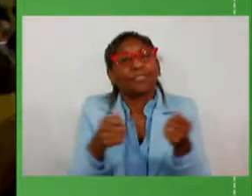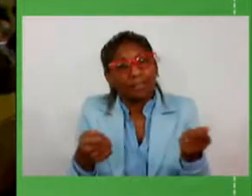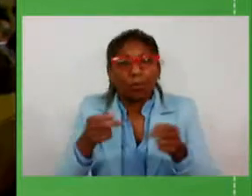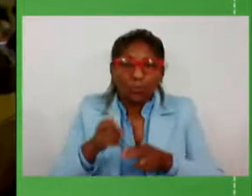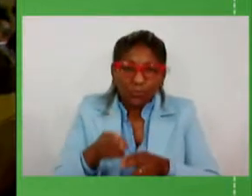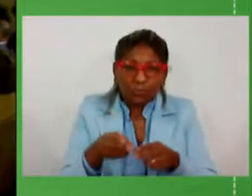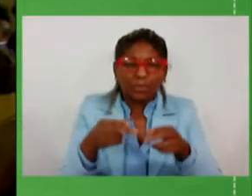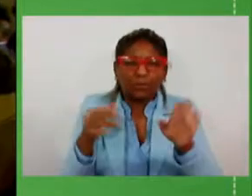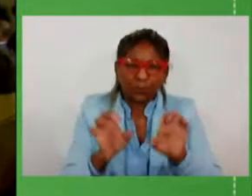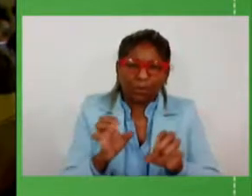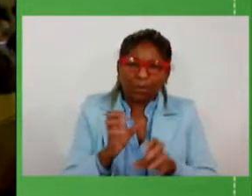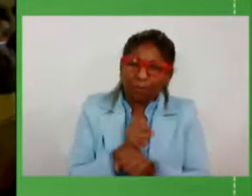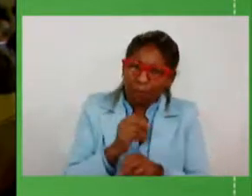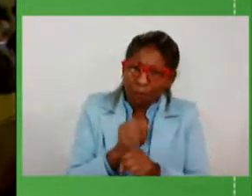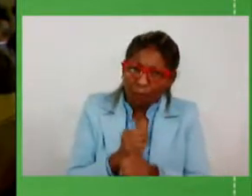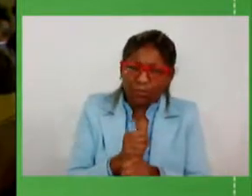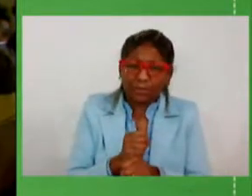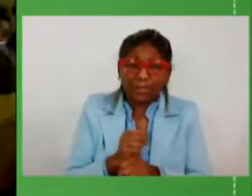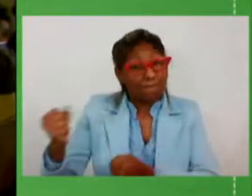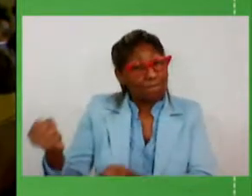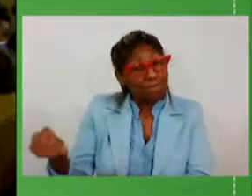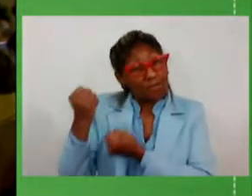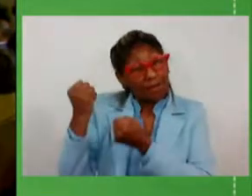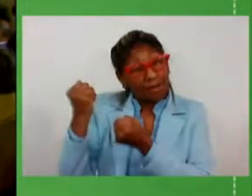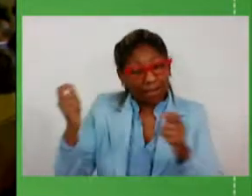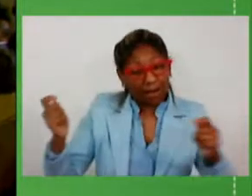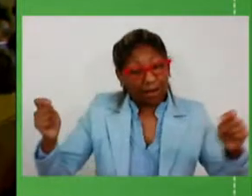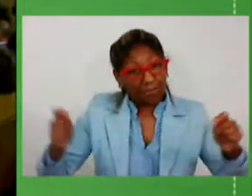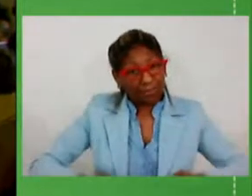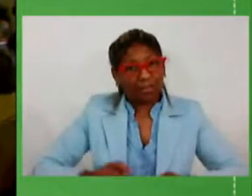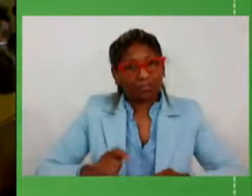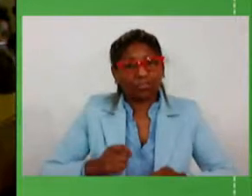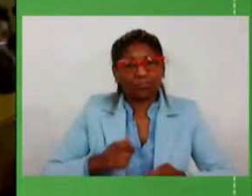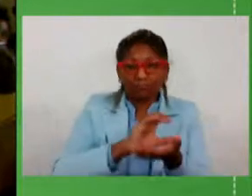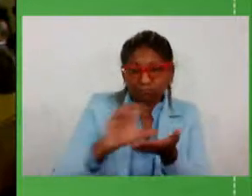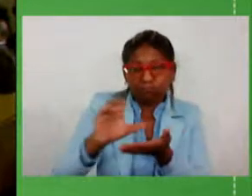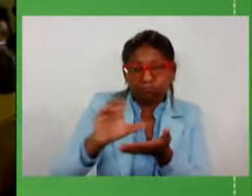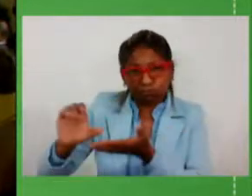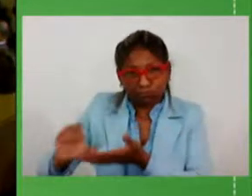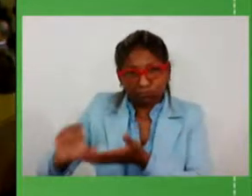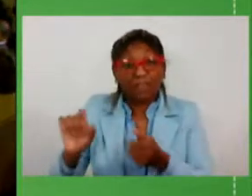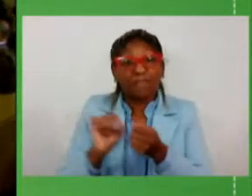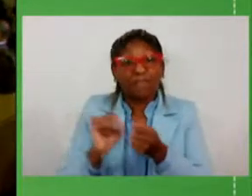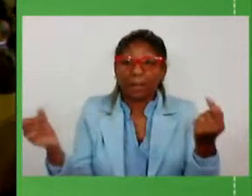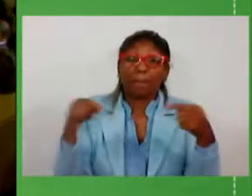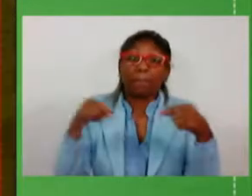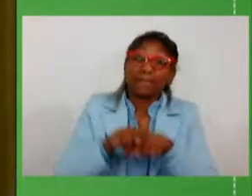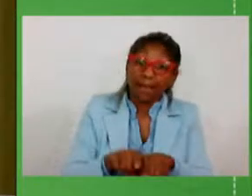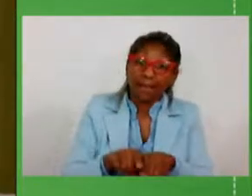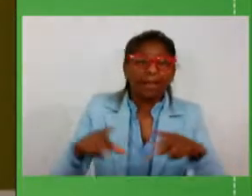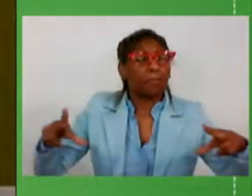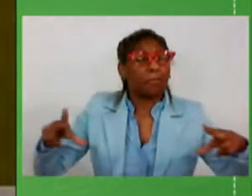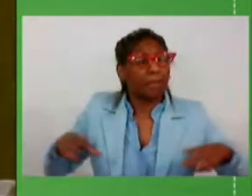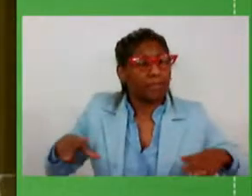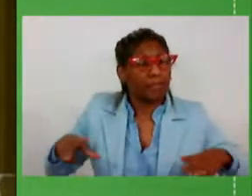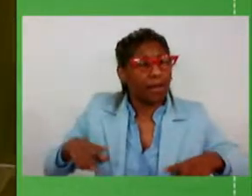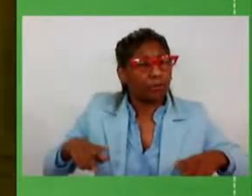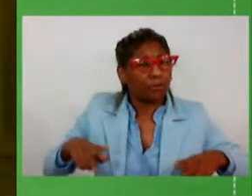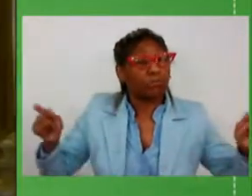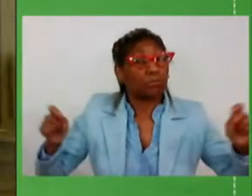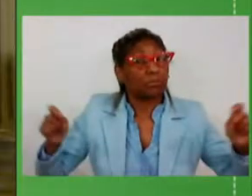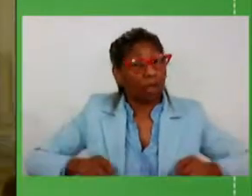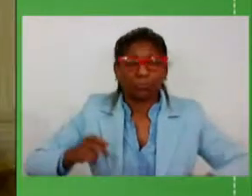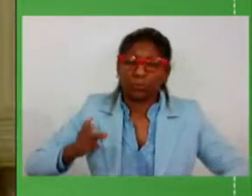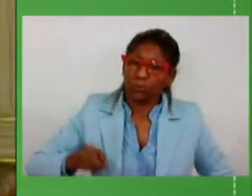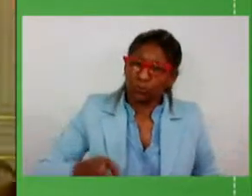contas que fortaleça a capacidade de investimentos própria que faça parcerias com o setor privado e isso precisa ter continuidade